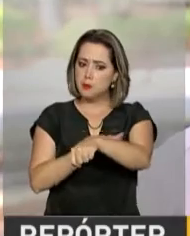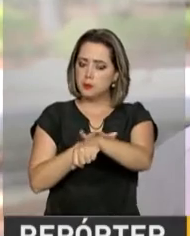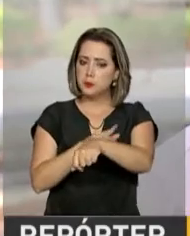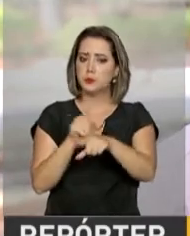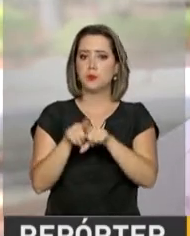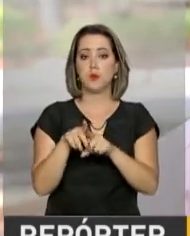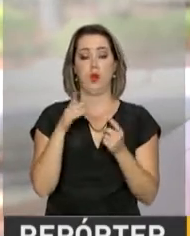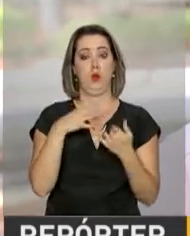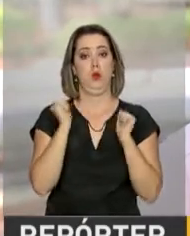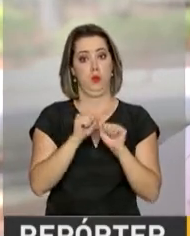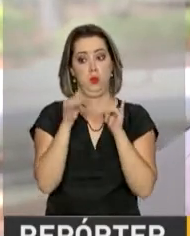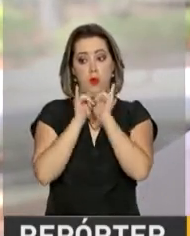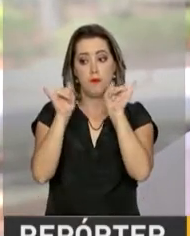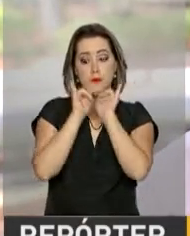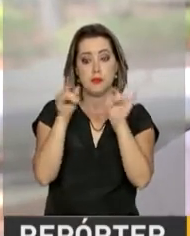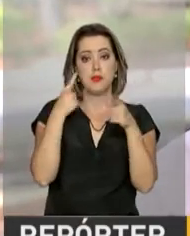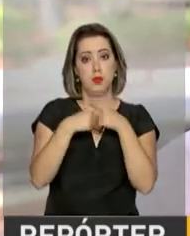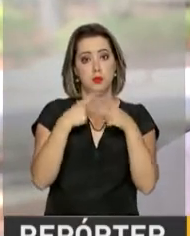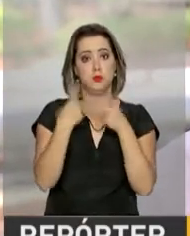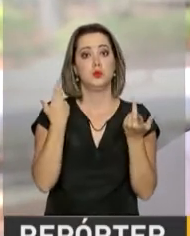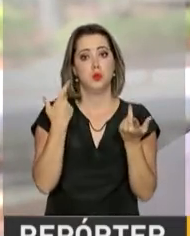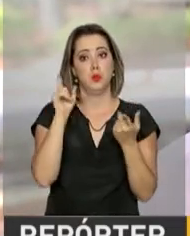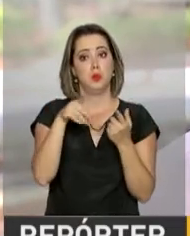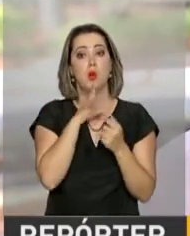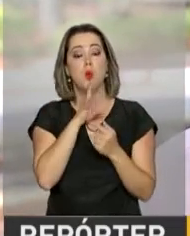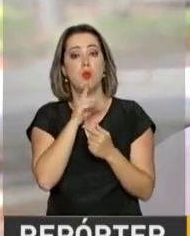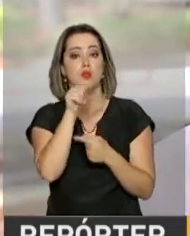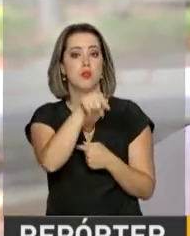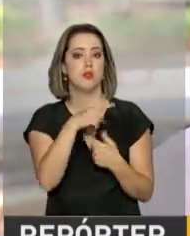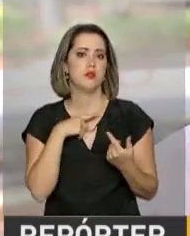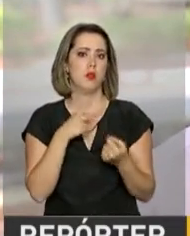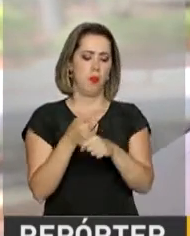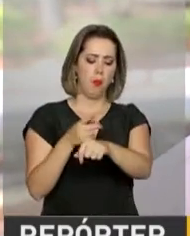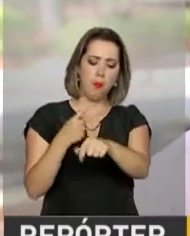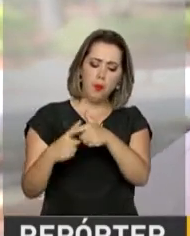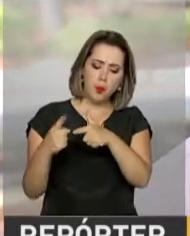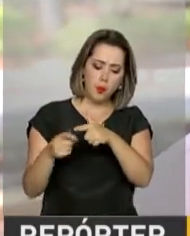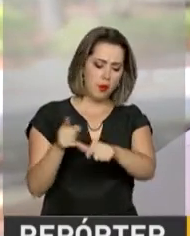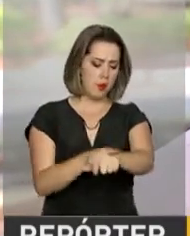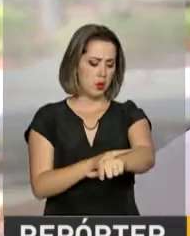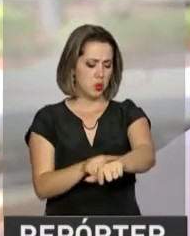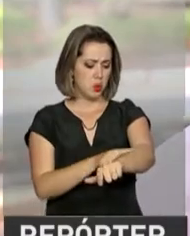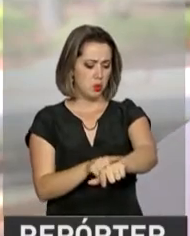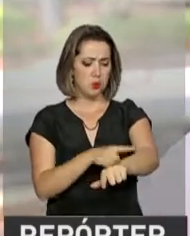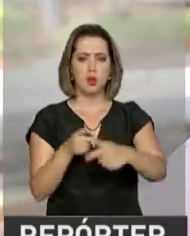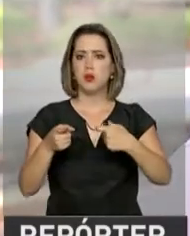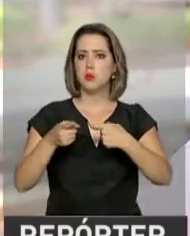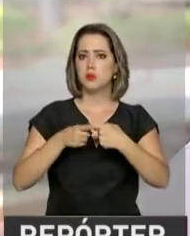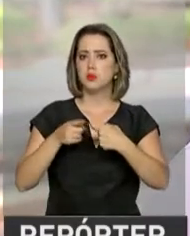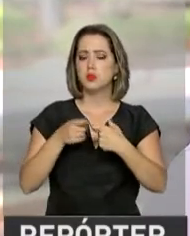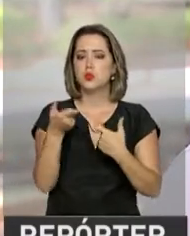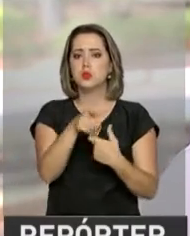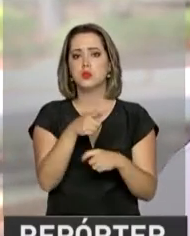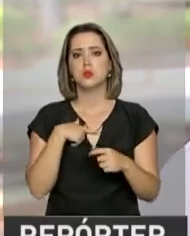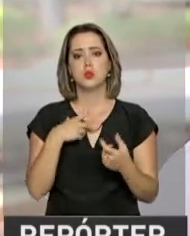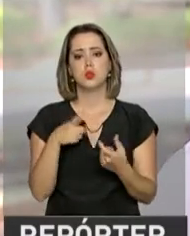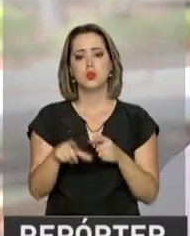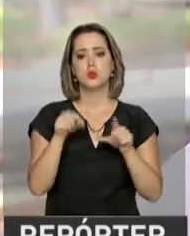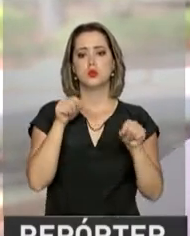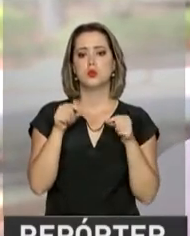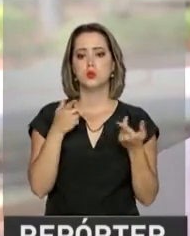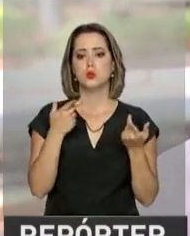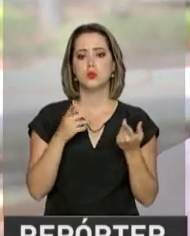aparece, como apareceu no meu caso, uma lesão na pele, ela vai procurar um dermatologista e outra opção